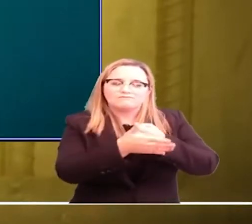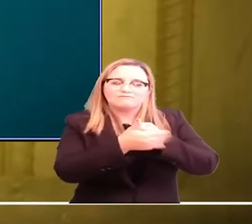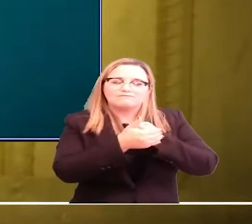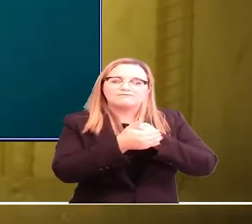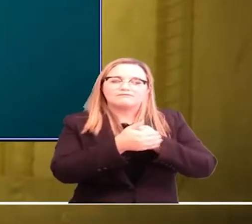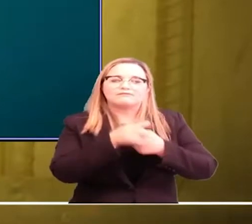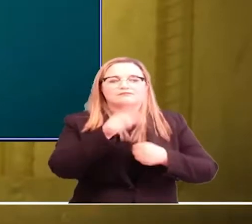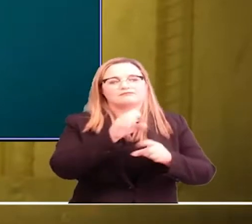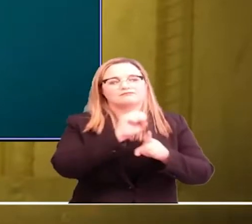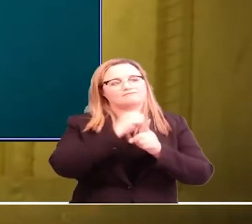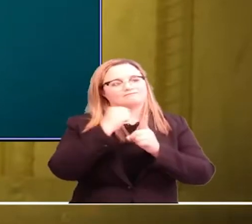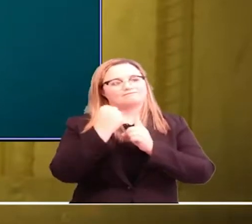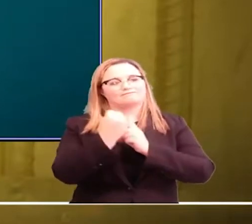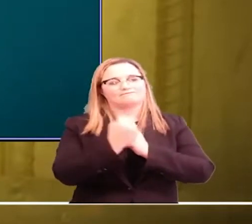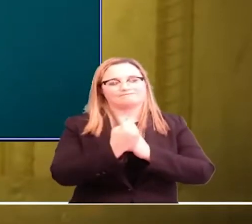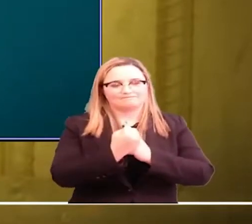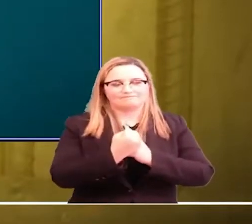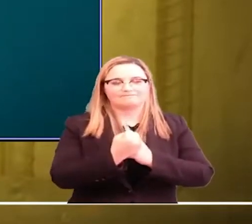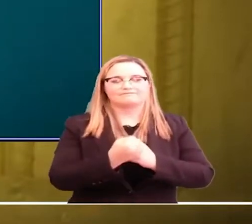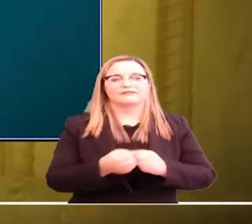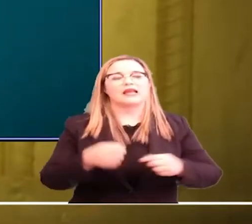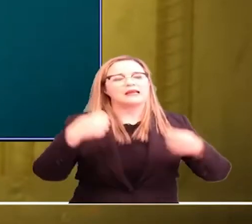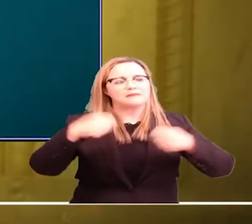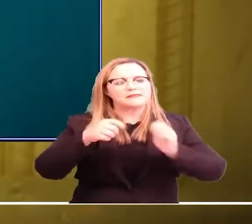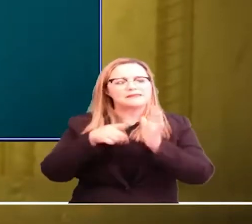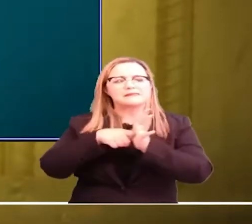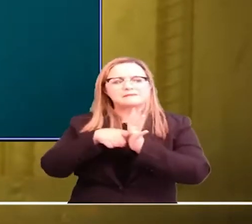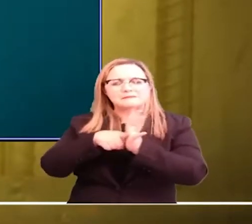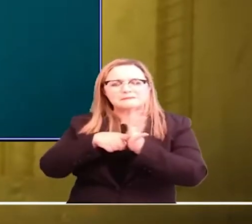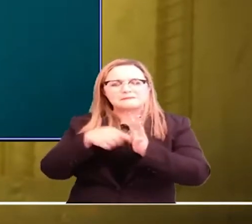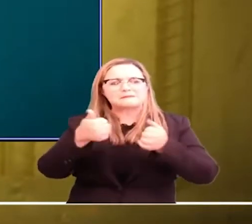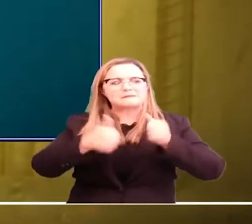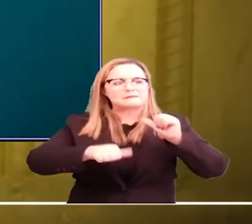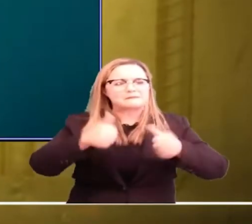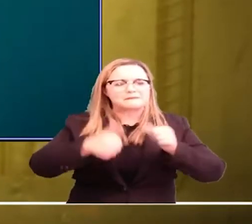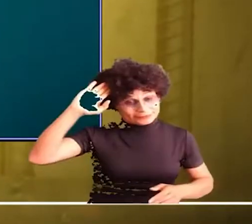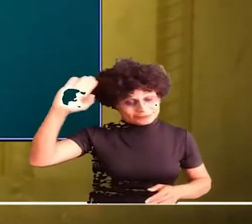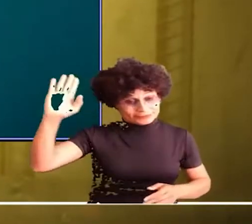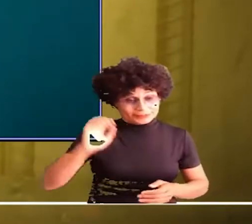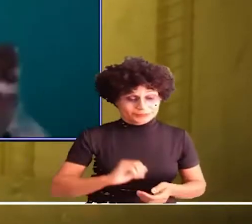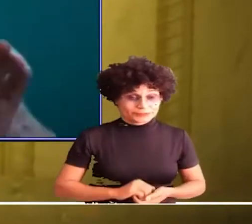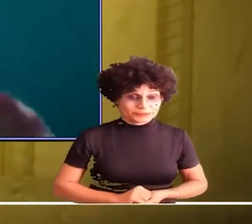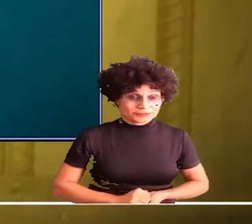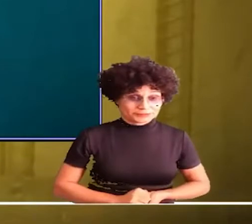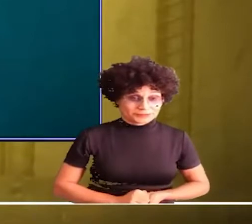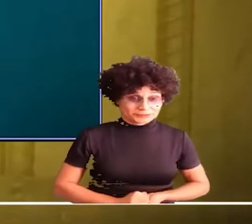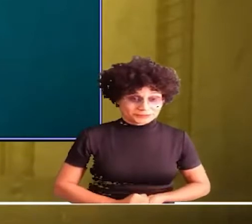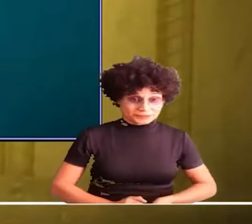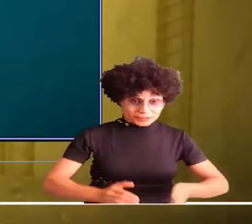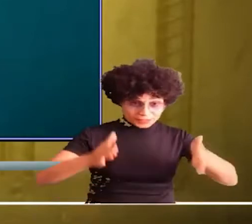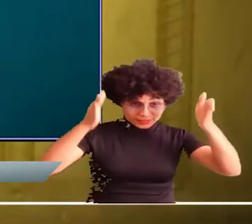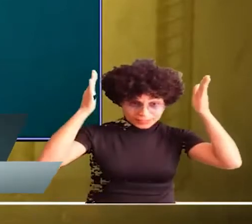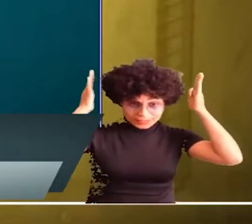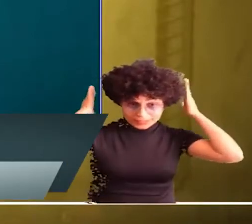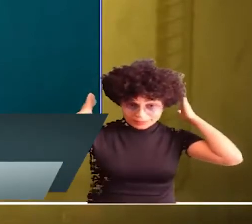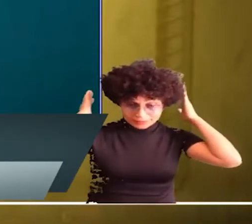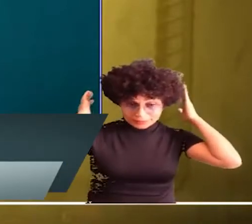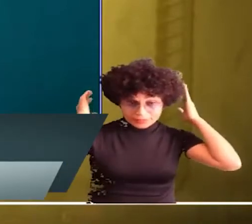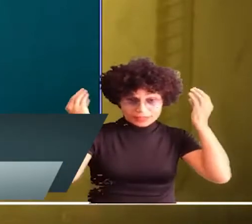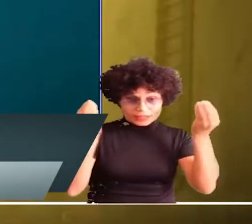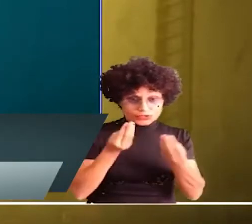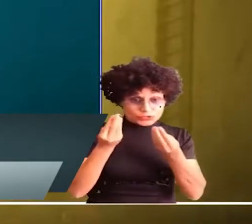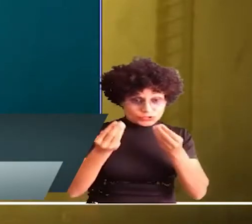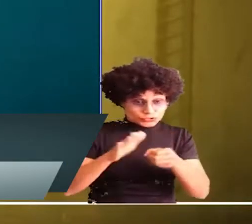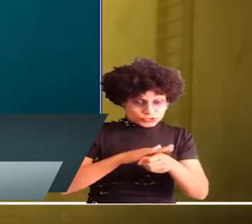preso e em que condições está preso. Isso é um problema do poder judiciário. Por mão de Deus e por